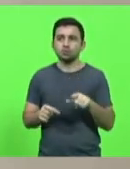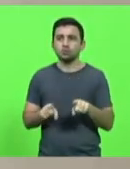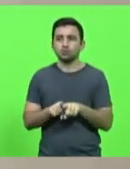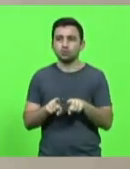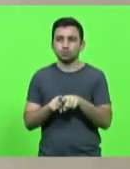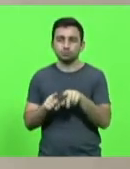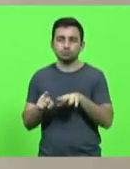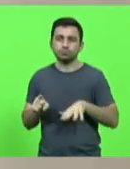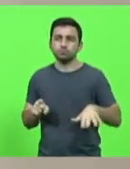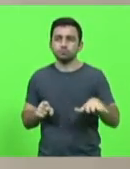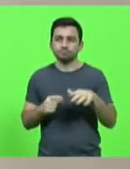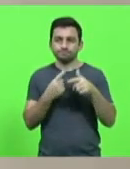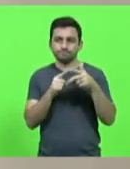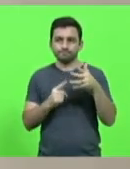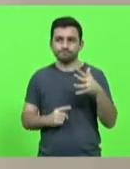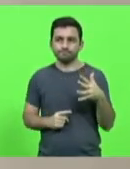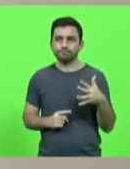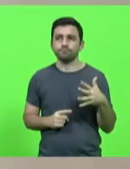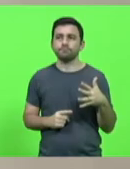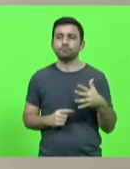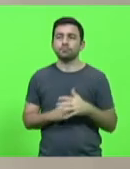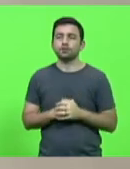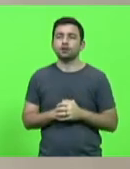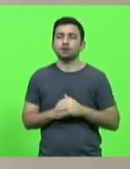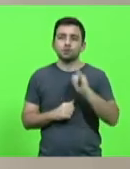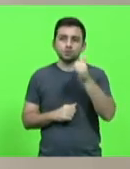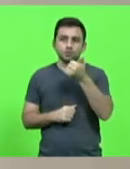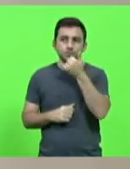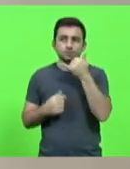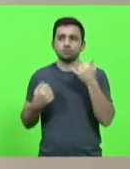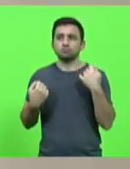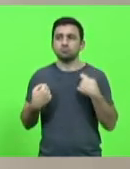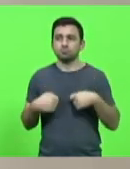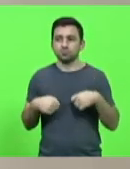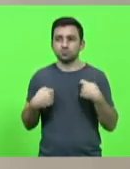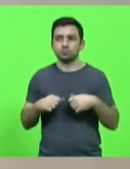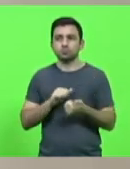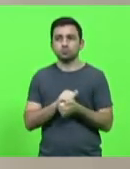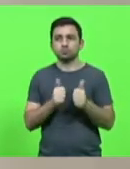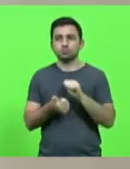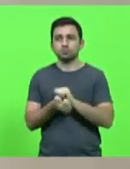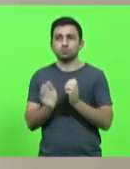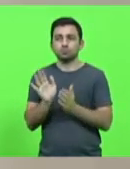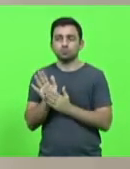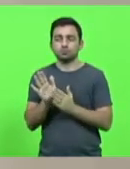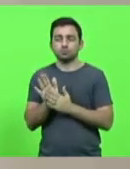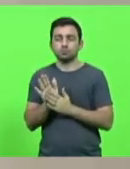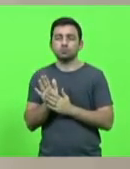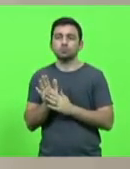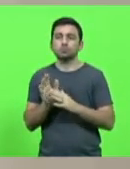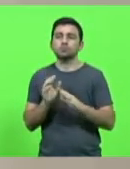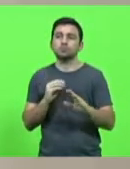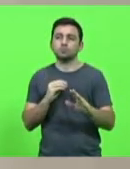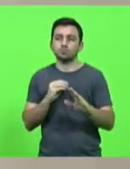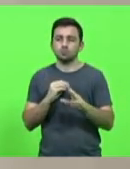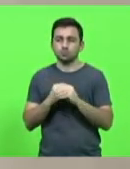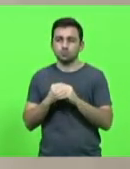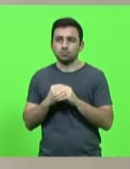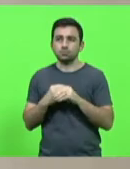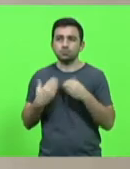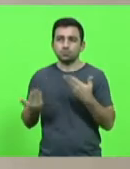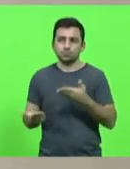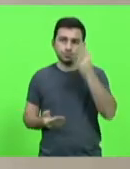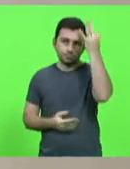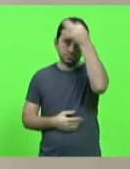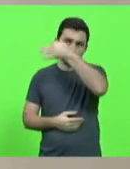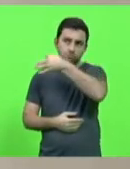Nutricional e adota outras providências. Justifica-se a necessidade de adequação da proposição às emendas do deputado Fabiano da Luz, pois,